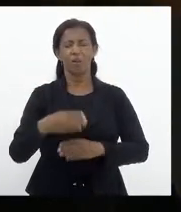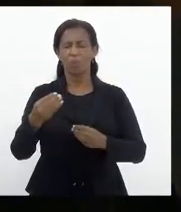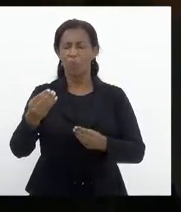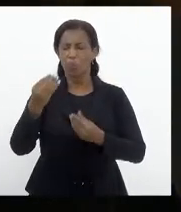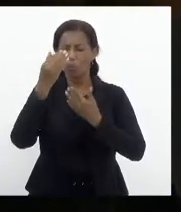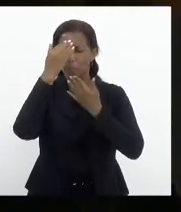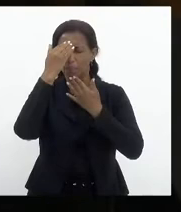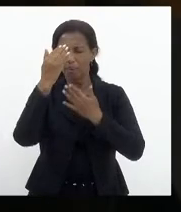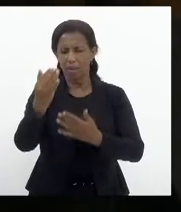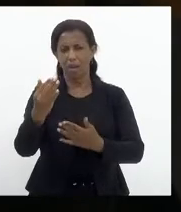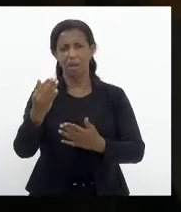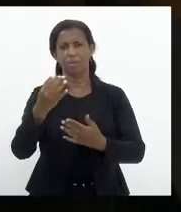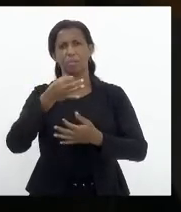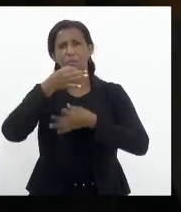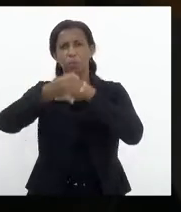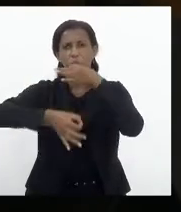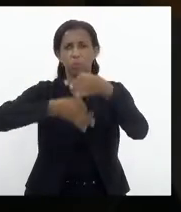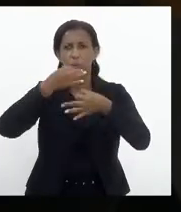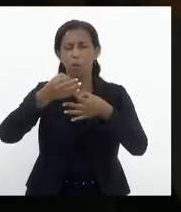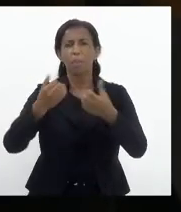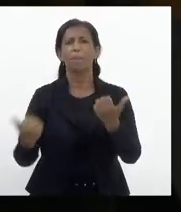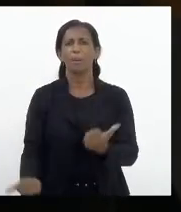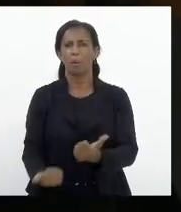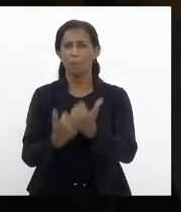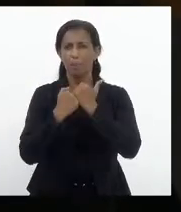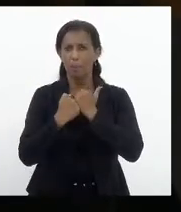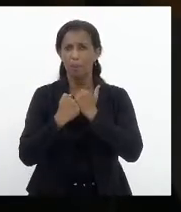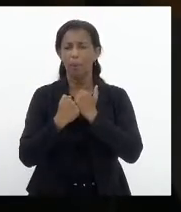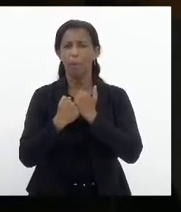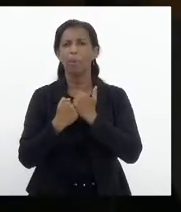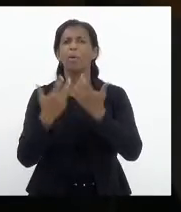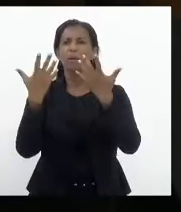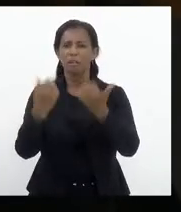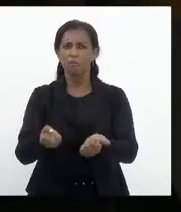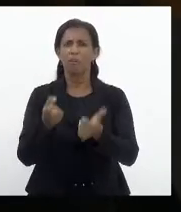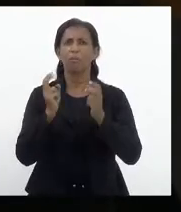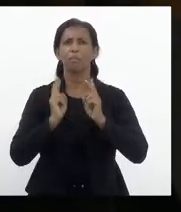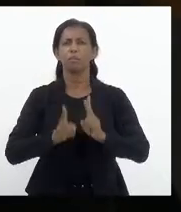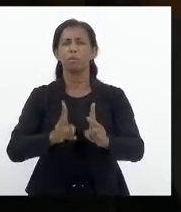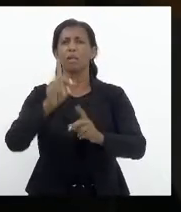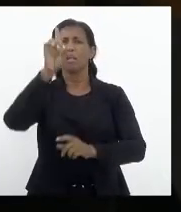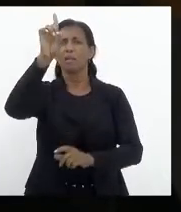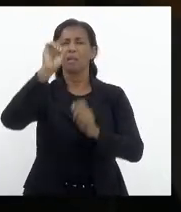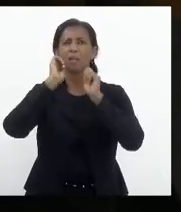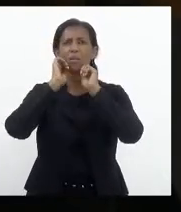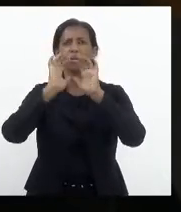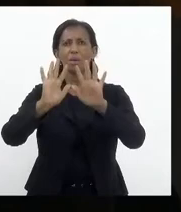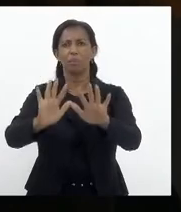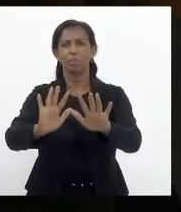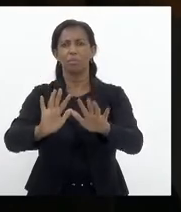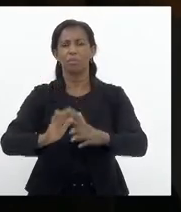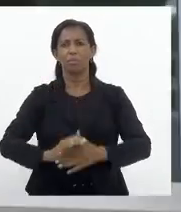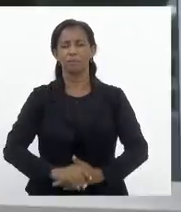críticas, muito obrigado pelo apoio e vamos avançar. Que Deus nos abençoe.